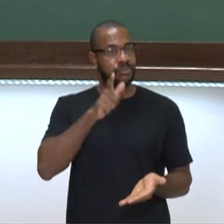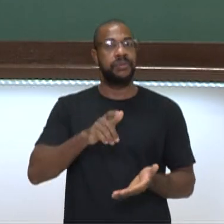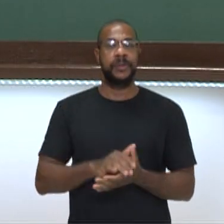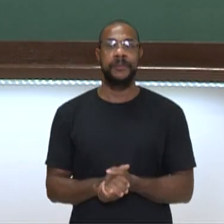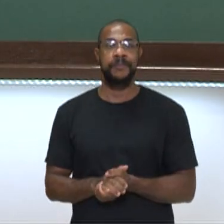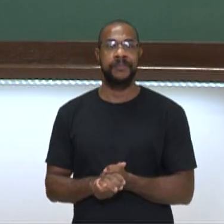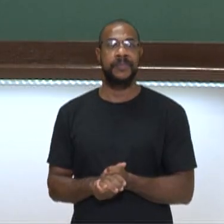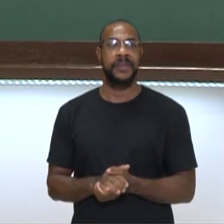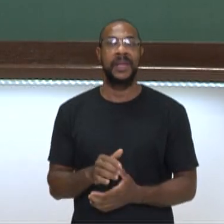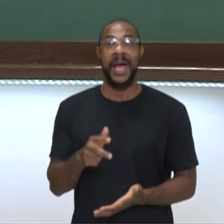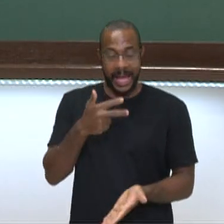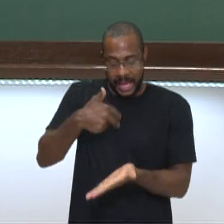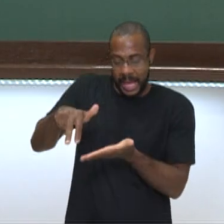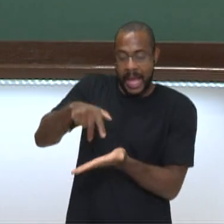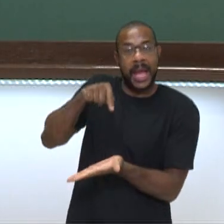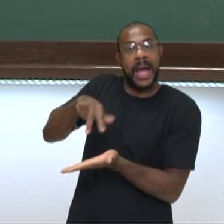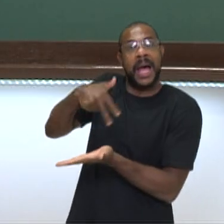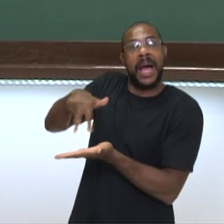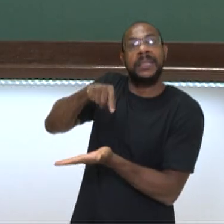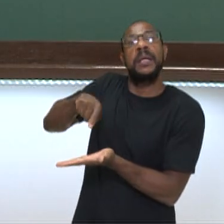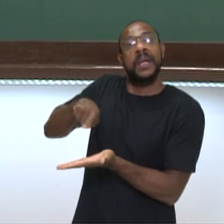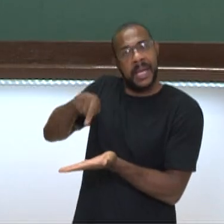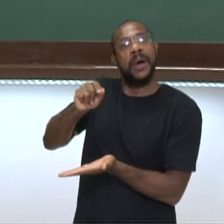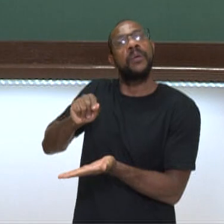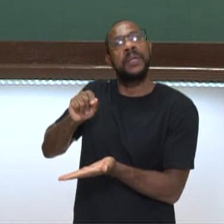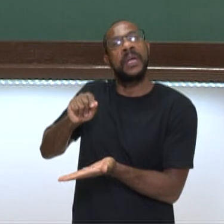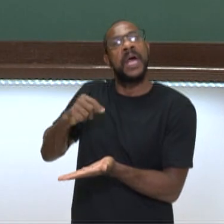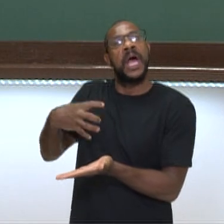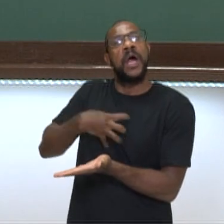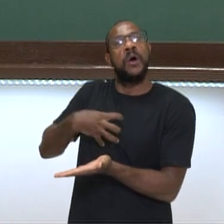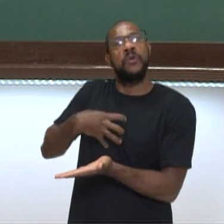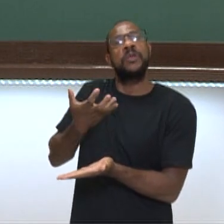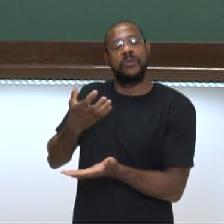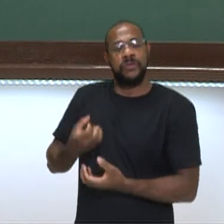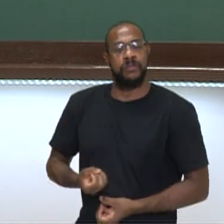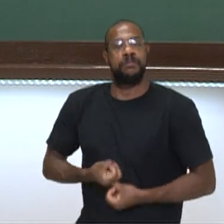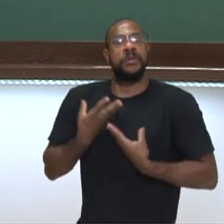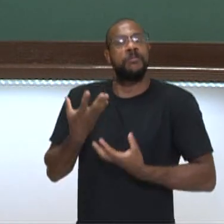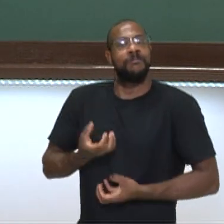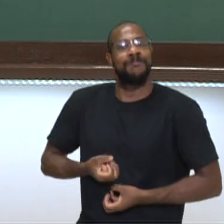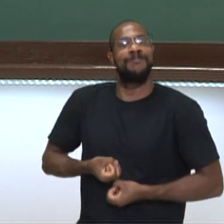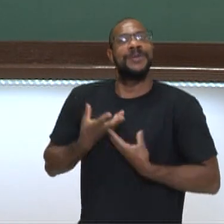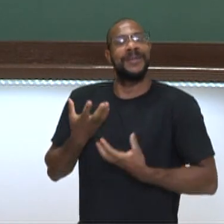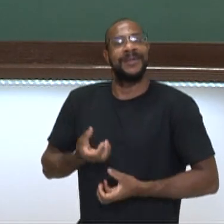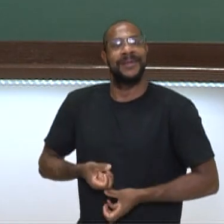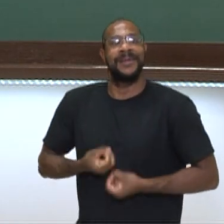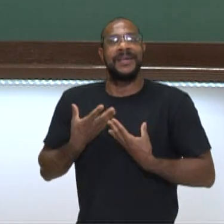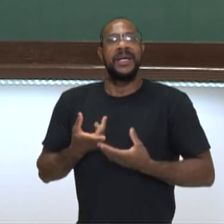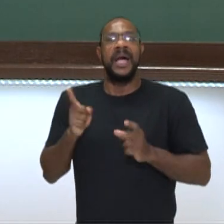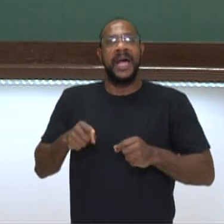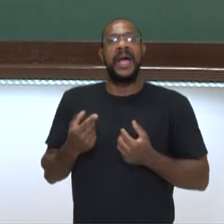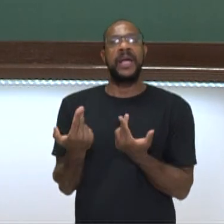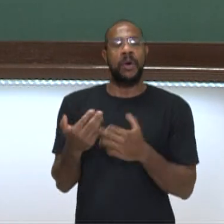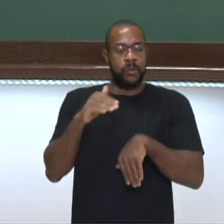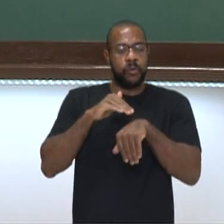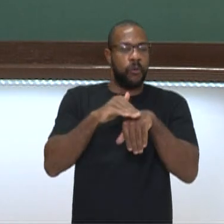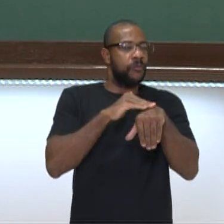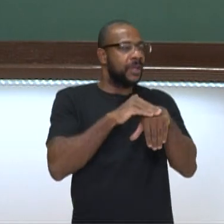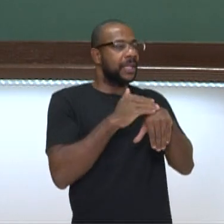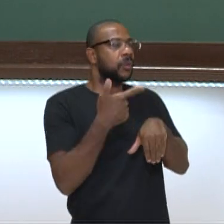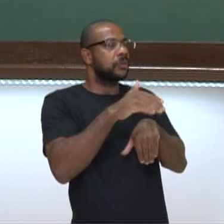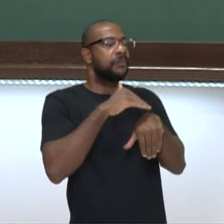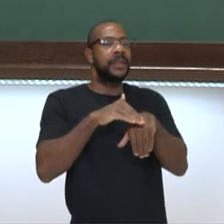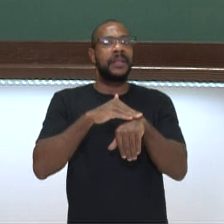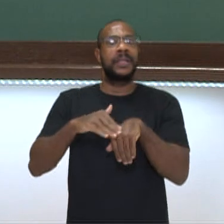Ou seja, a dança é uma forma de expressão, é uma forma de conversar com o outro,